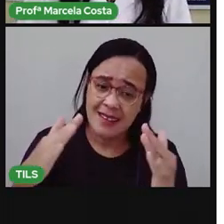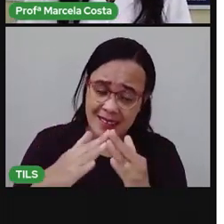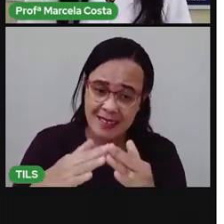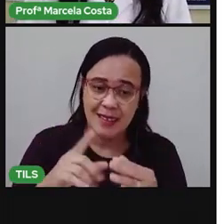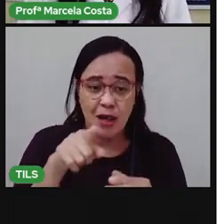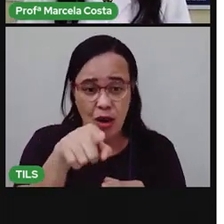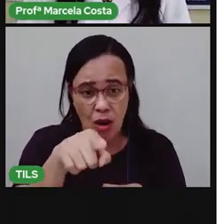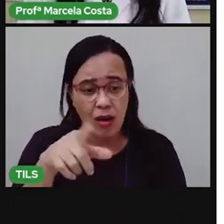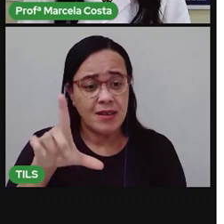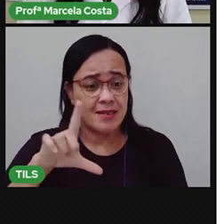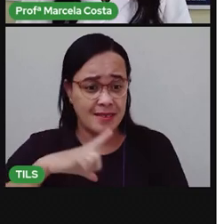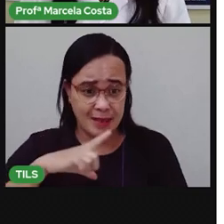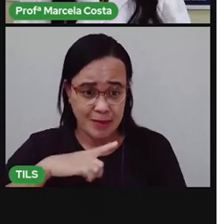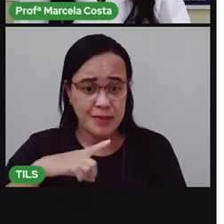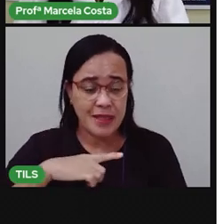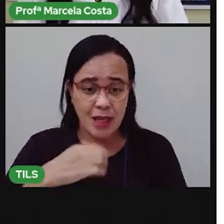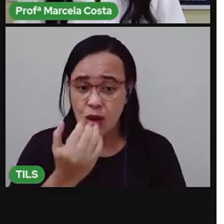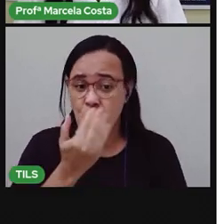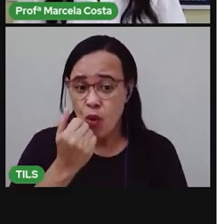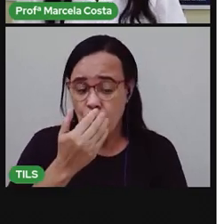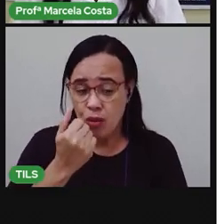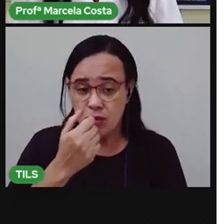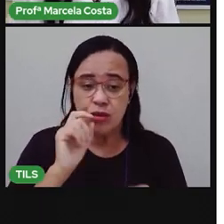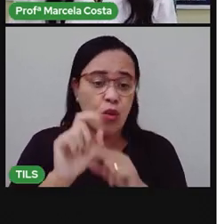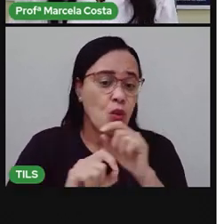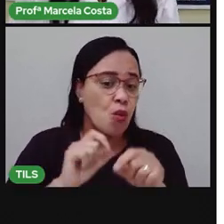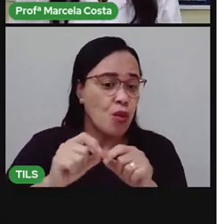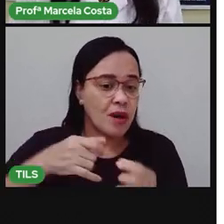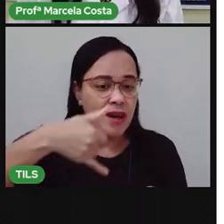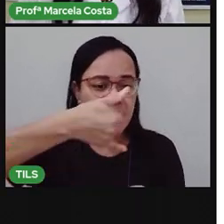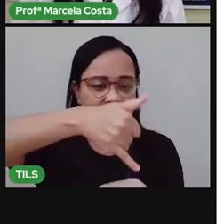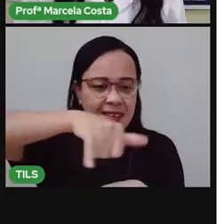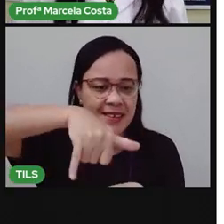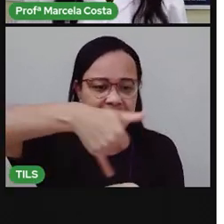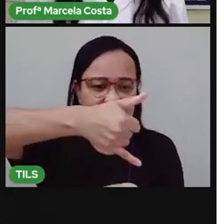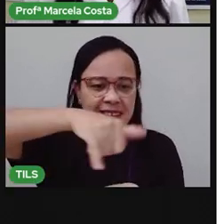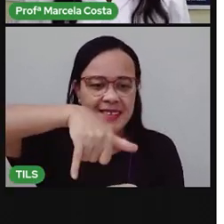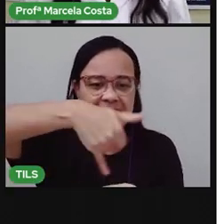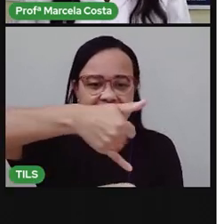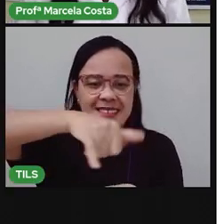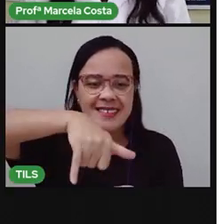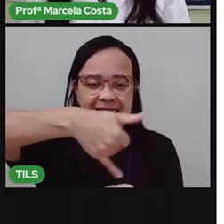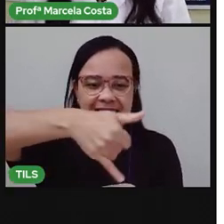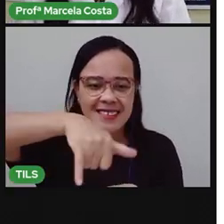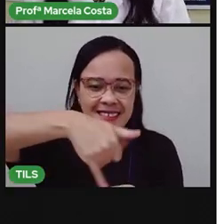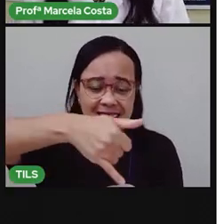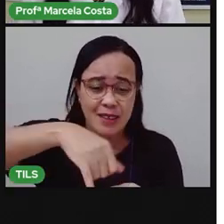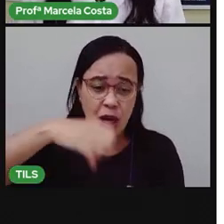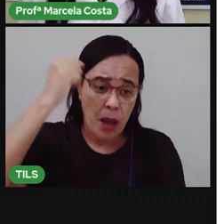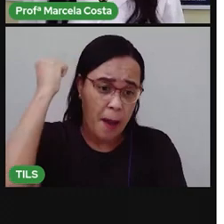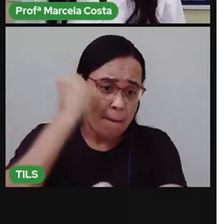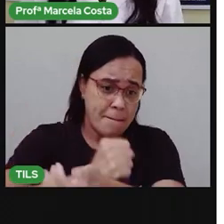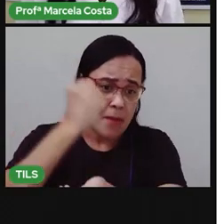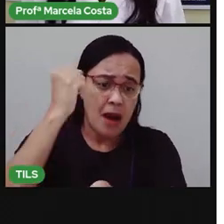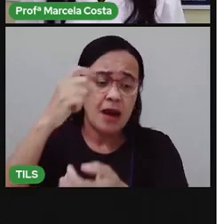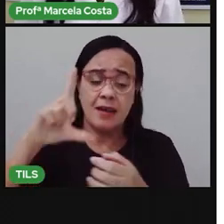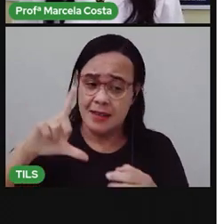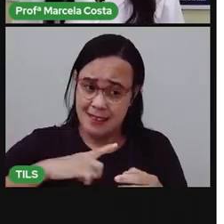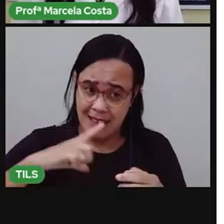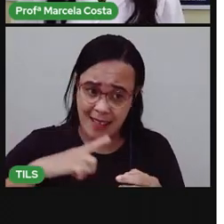Ó, óleo. Eu observo, crianças, que nos produtos vem a marca, tá?